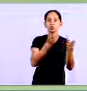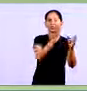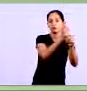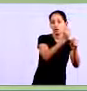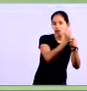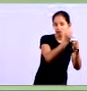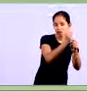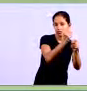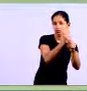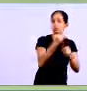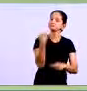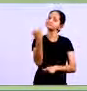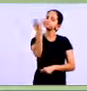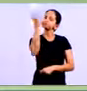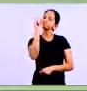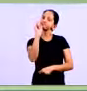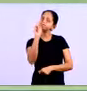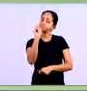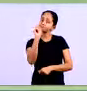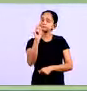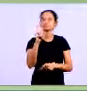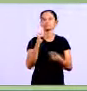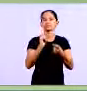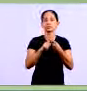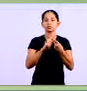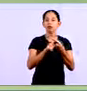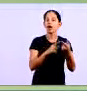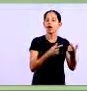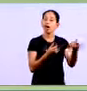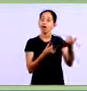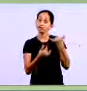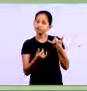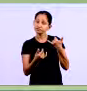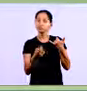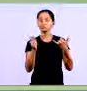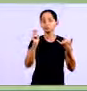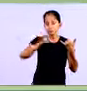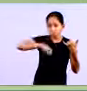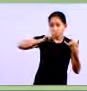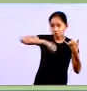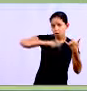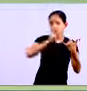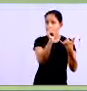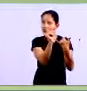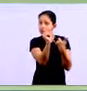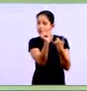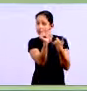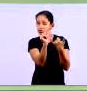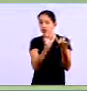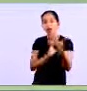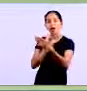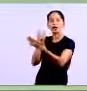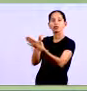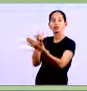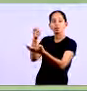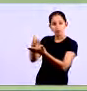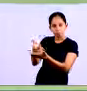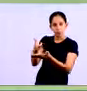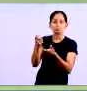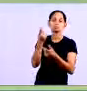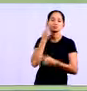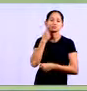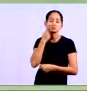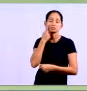é importante por quê? porque ajuda a fornecer informações para a promoção dos custos e despesas da empresa